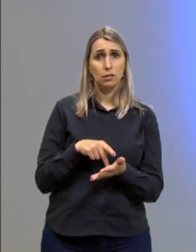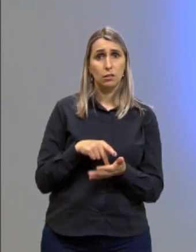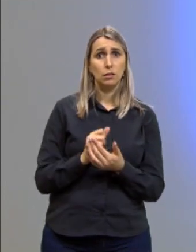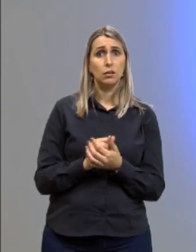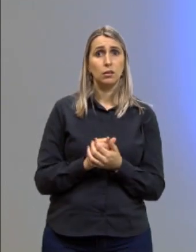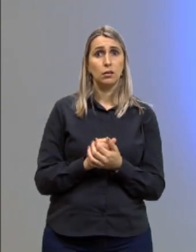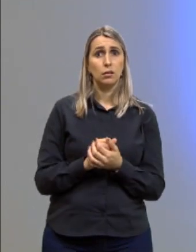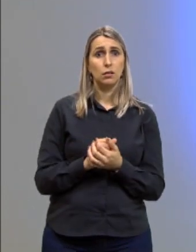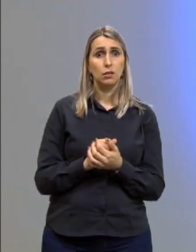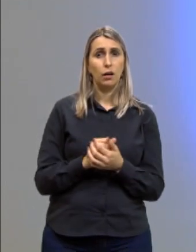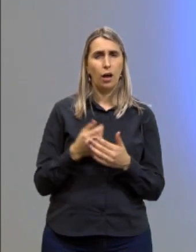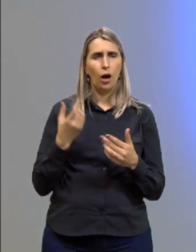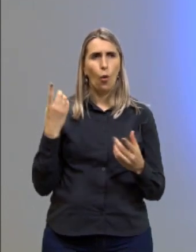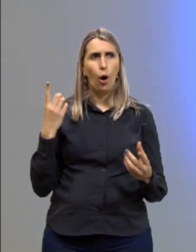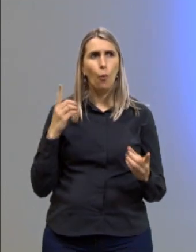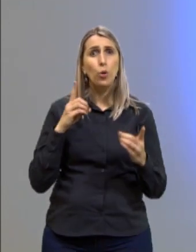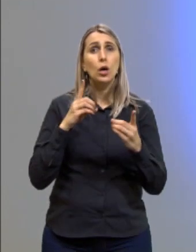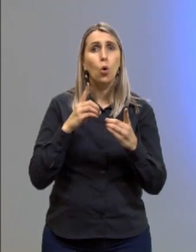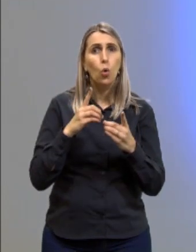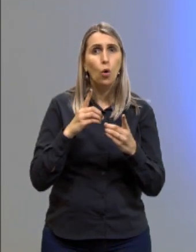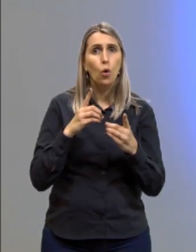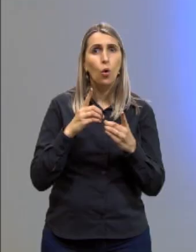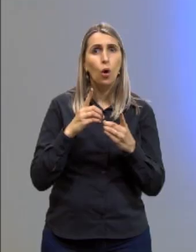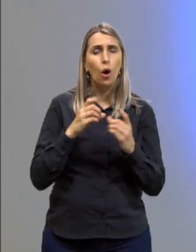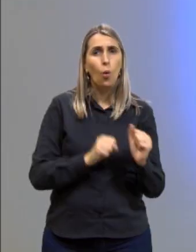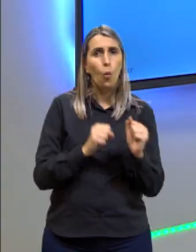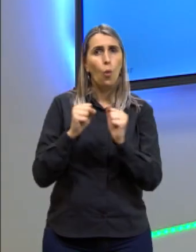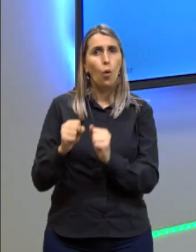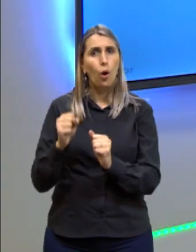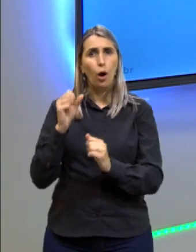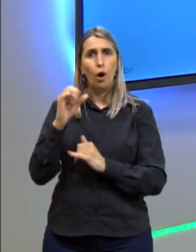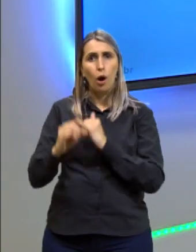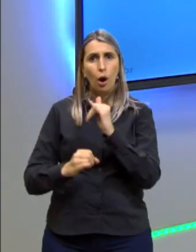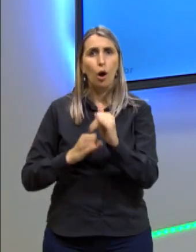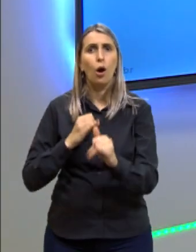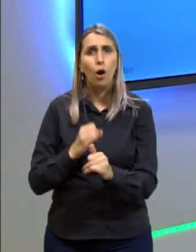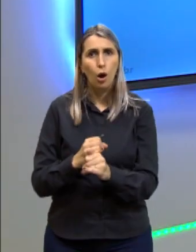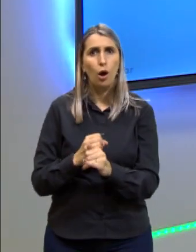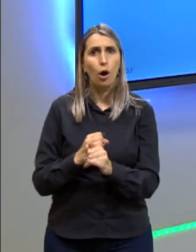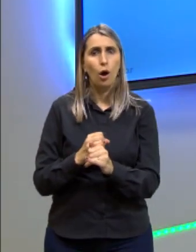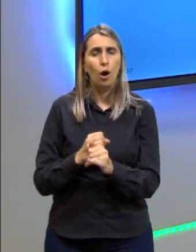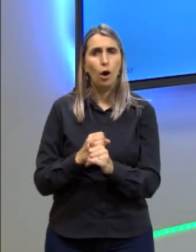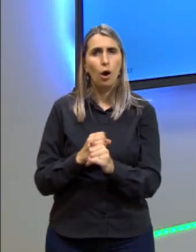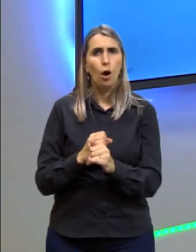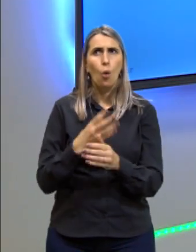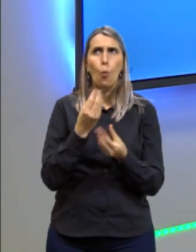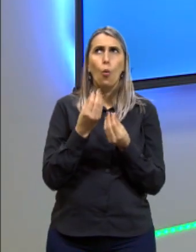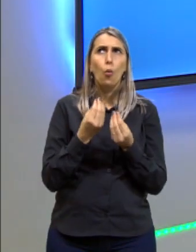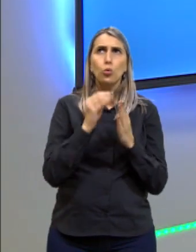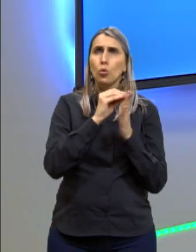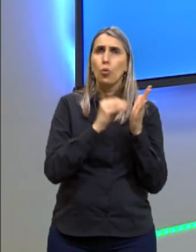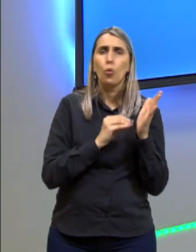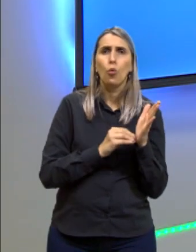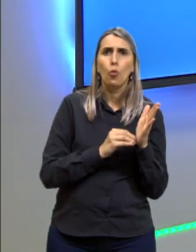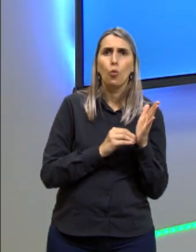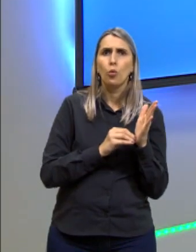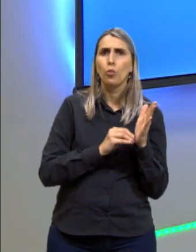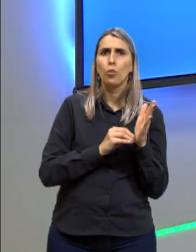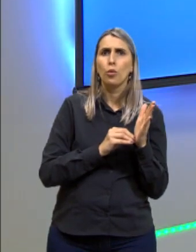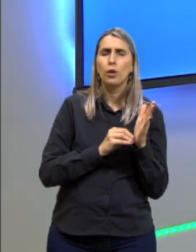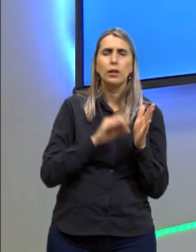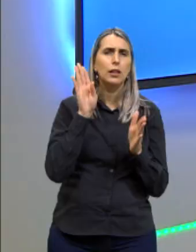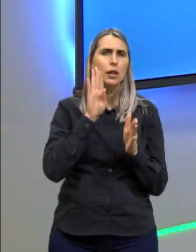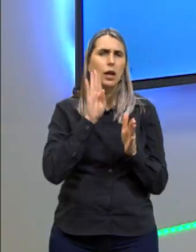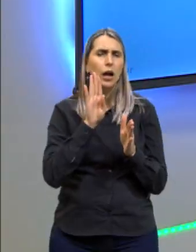vai de encontro ao potencial da internet, que é muitos conteúdos para a gente acessar. Legal o